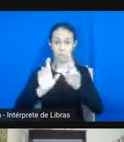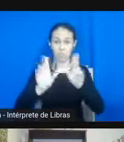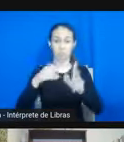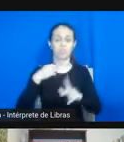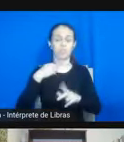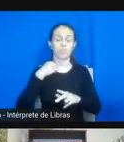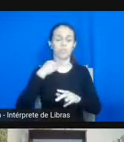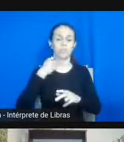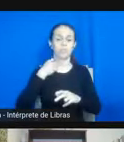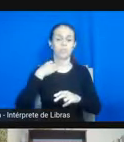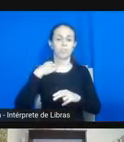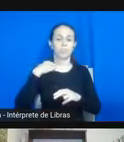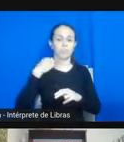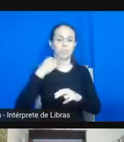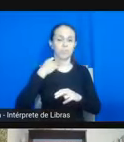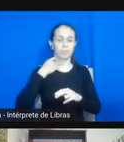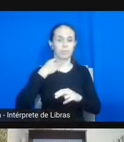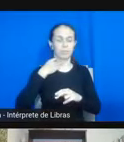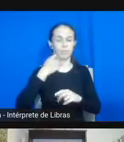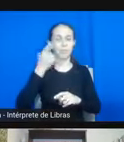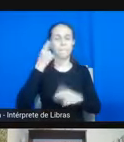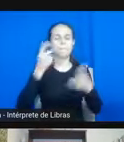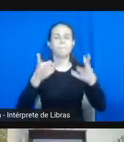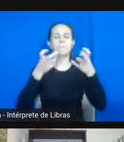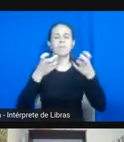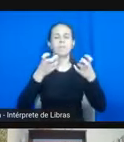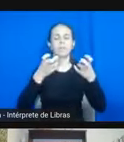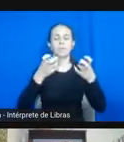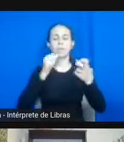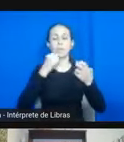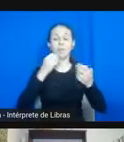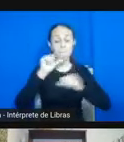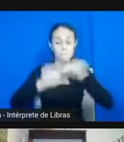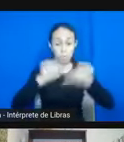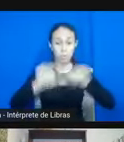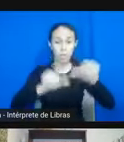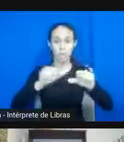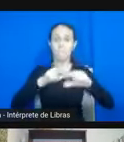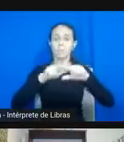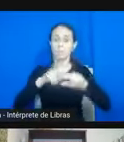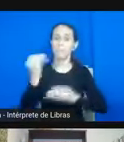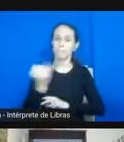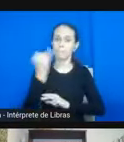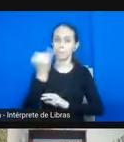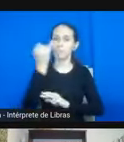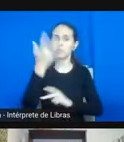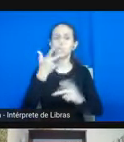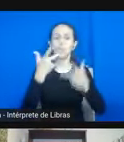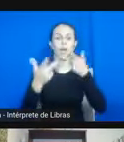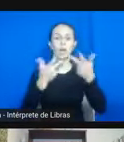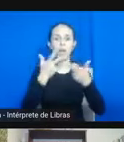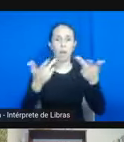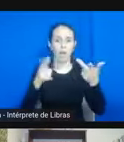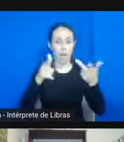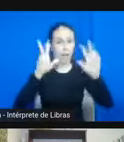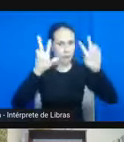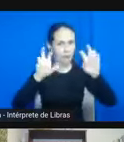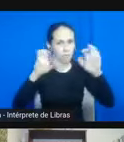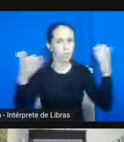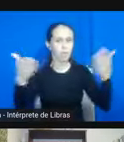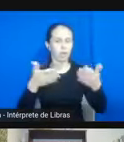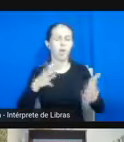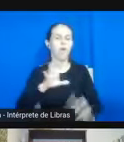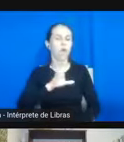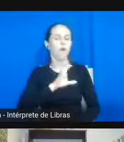a gente percebe todos esses movimentos quantas coisas estão mudando mas eu acho extremamente importante a gente estar falando sobre isso aqui assim gostei muito